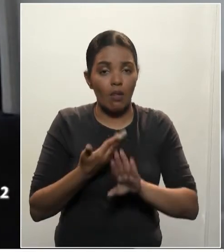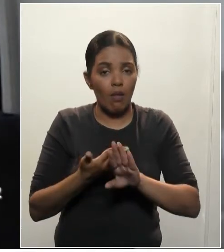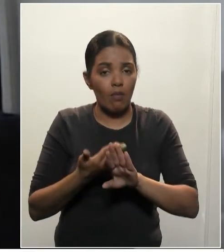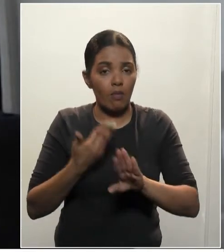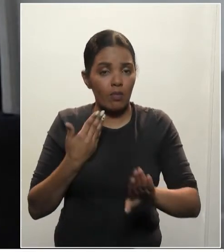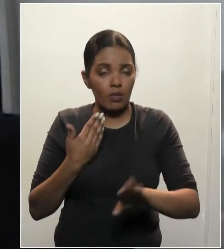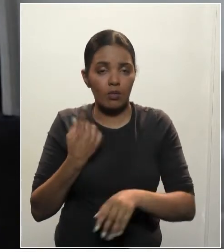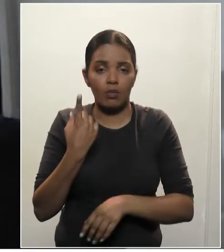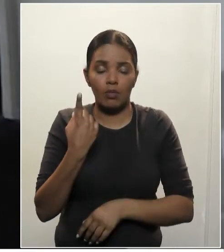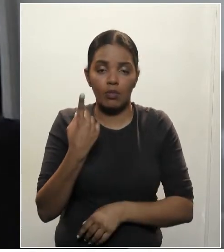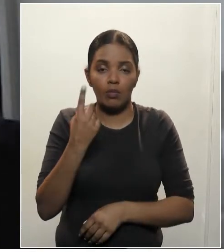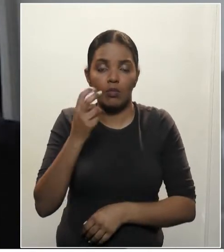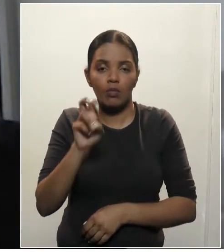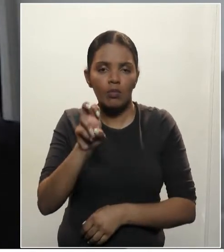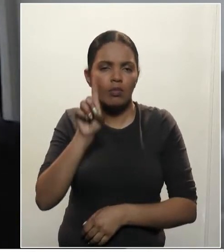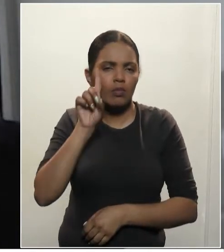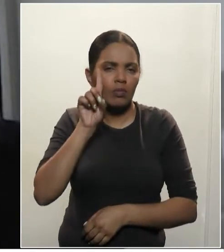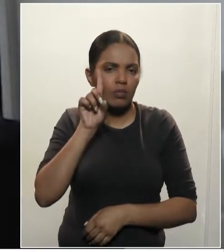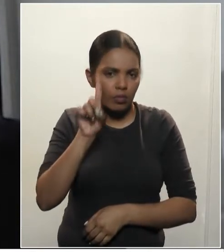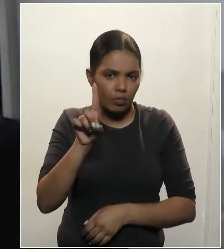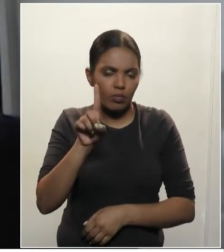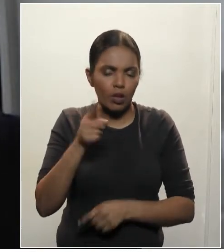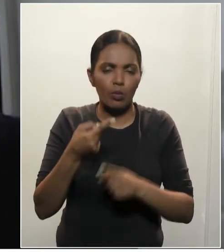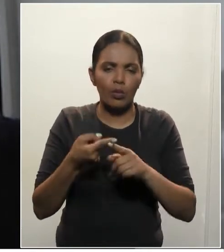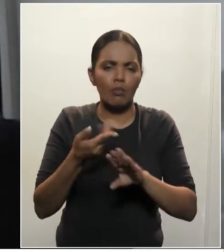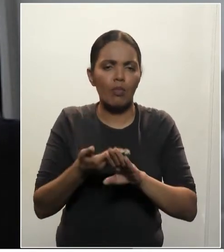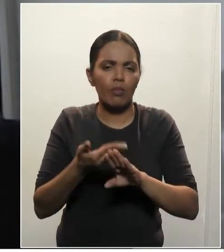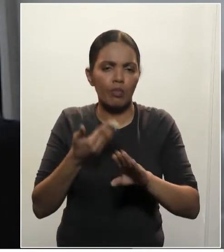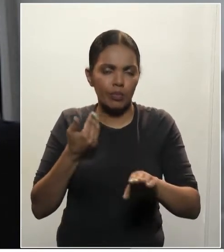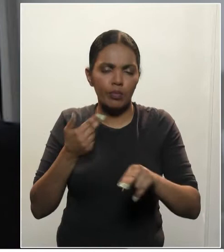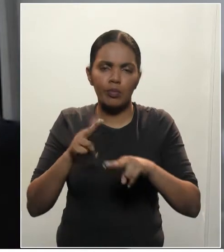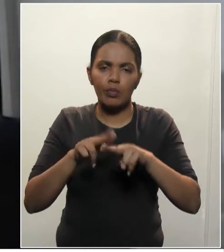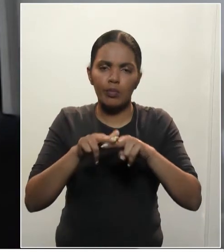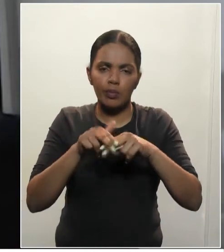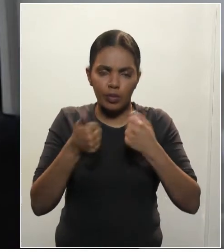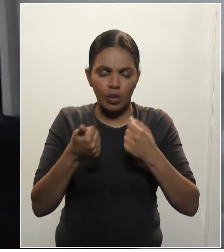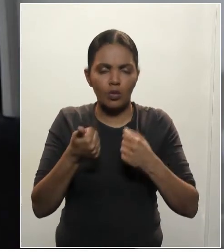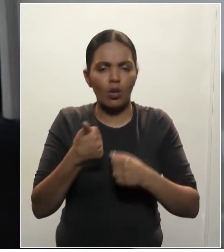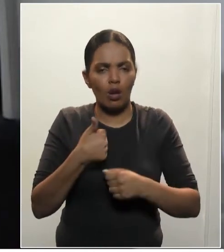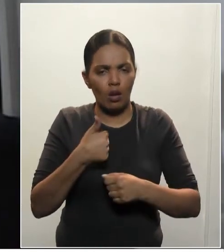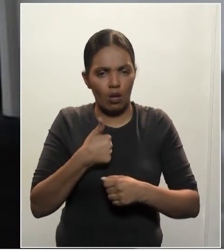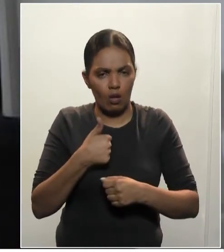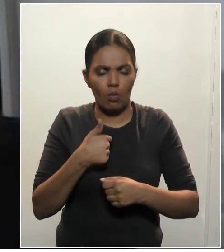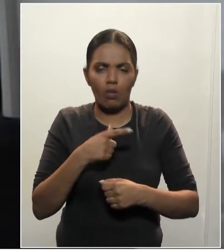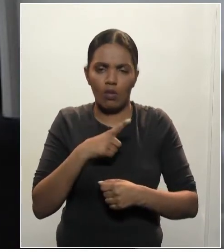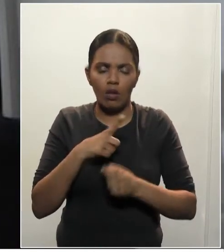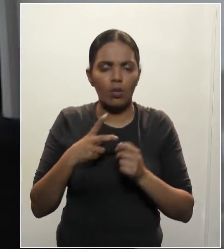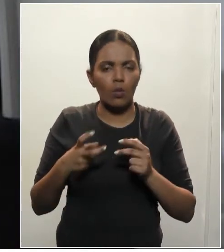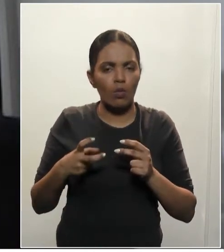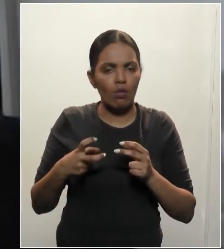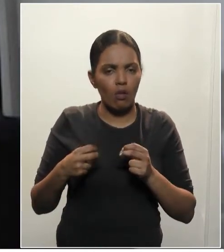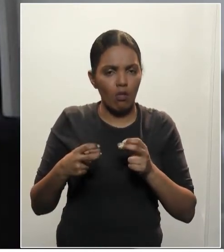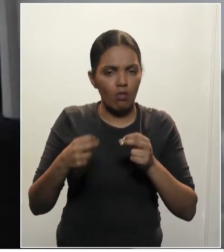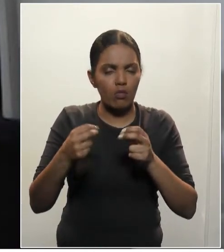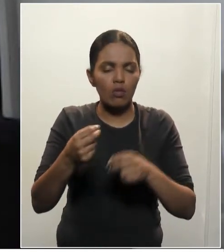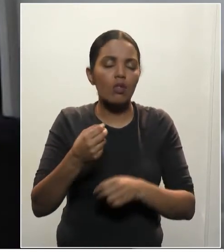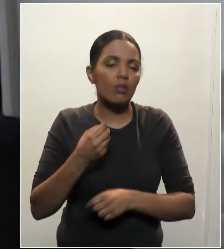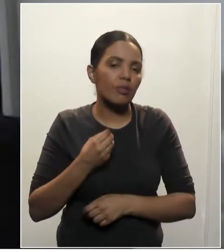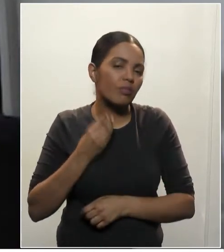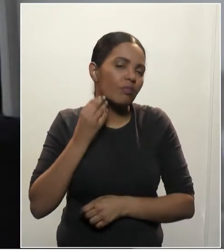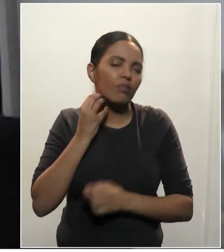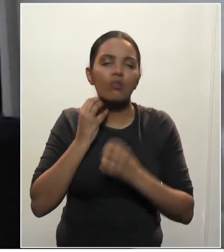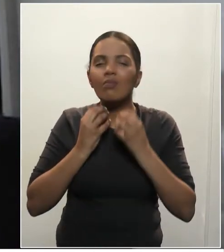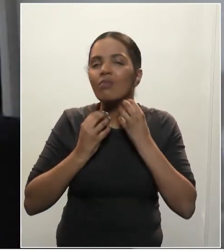licença médica para tratar de um tumor que me apareceu na minha tireoide.